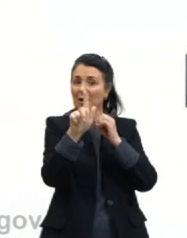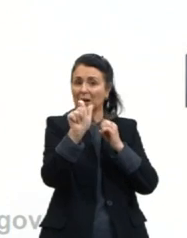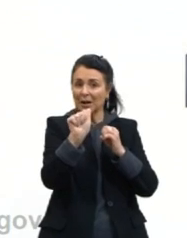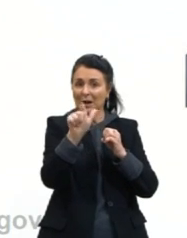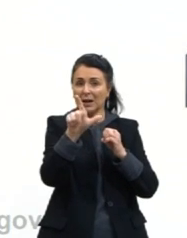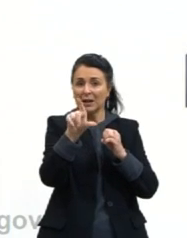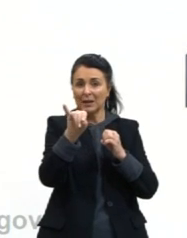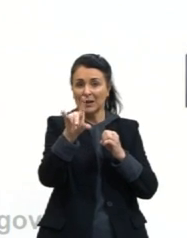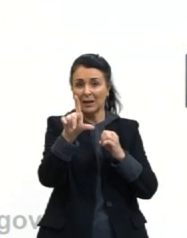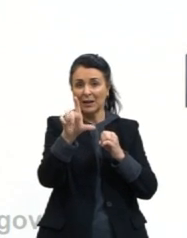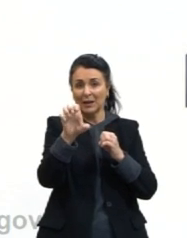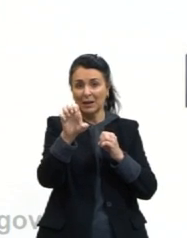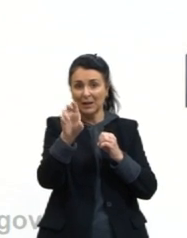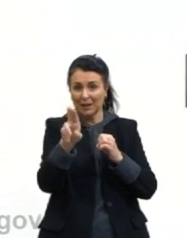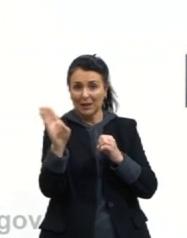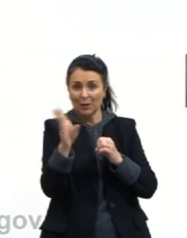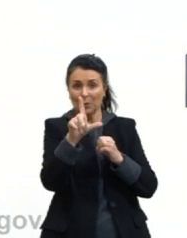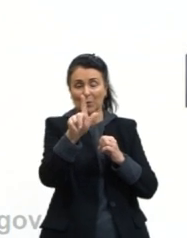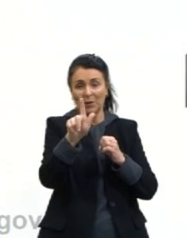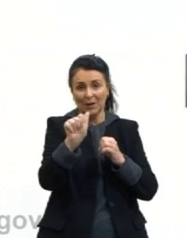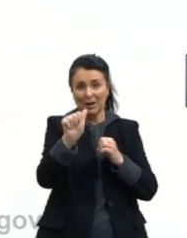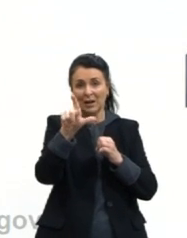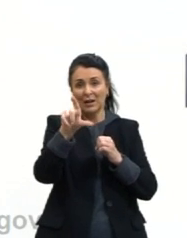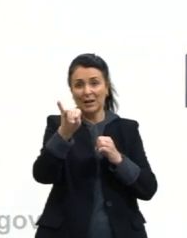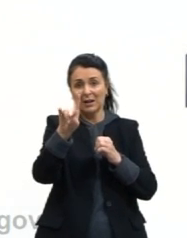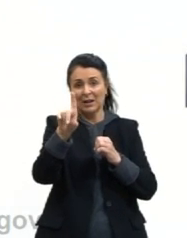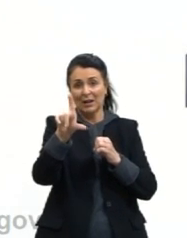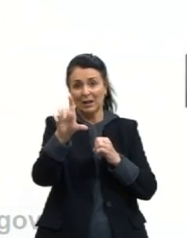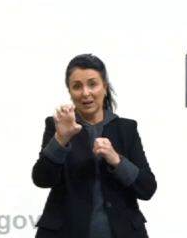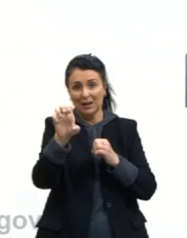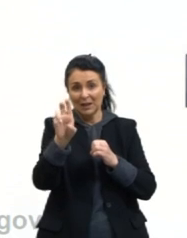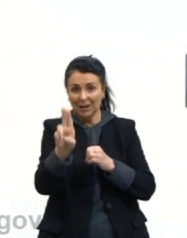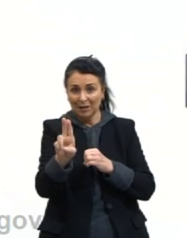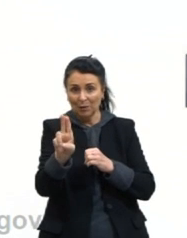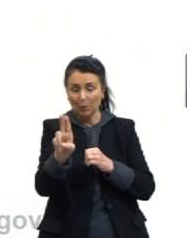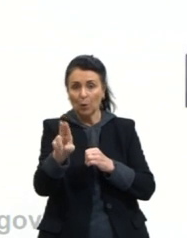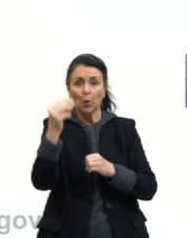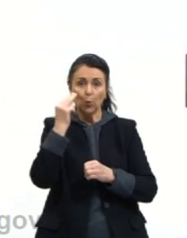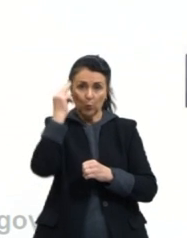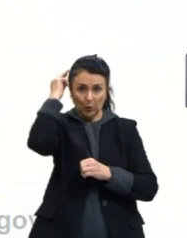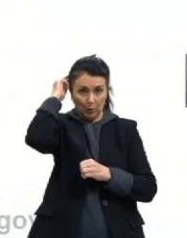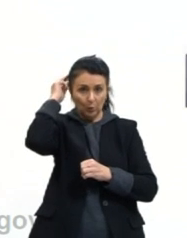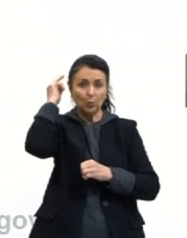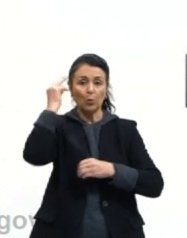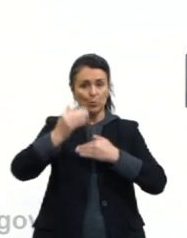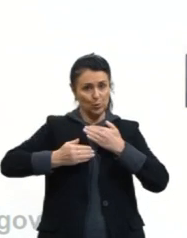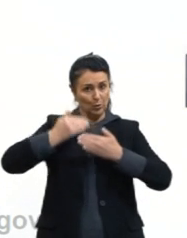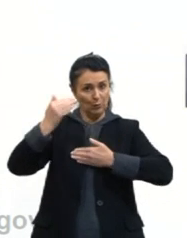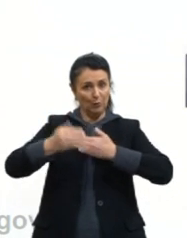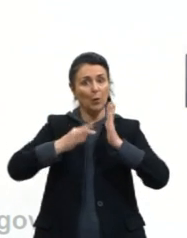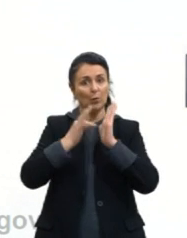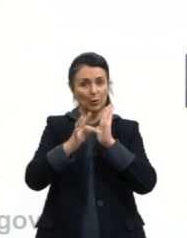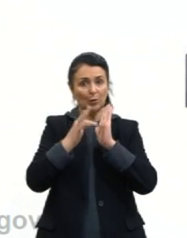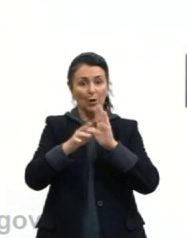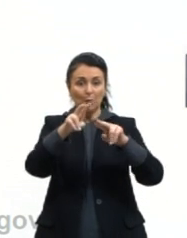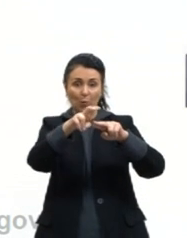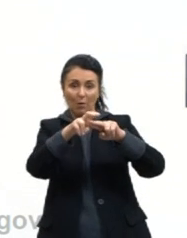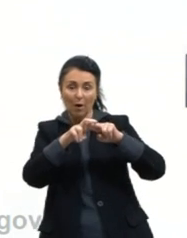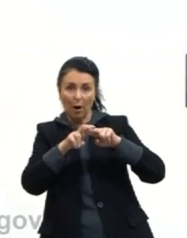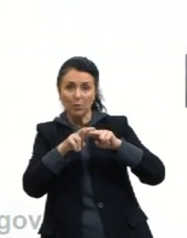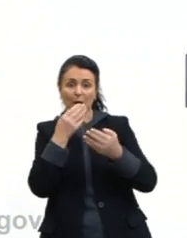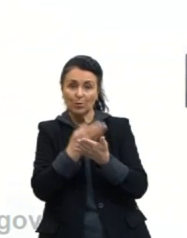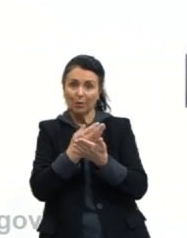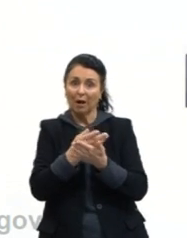conseguisse desenvolver as leis, né, de Newton e também alguns conceitos da física anteriores, tá?